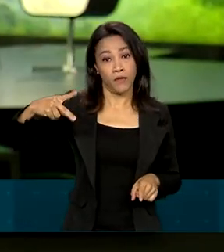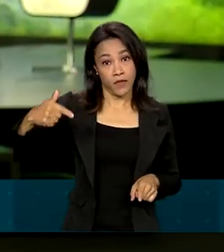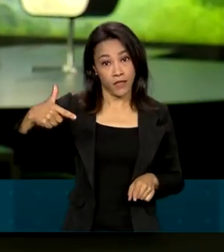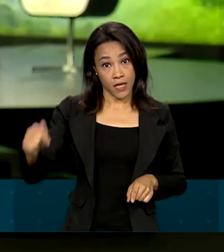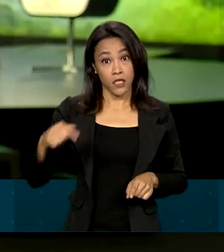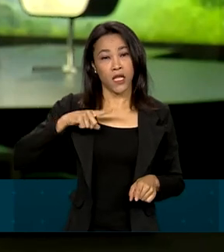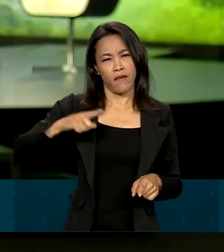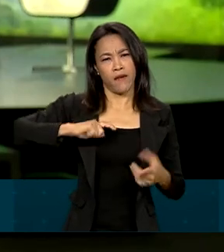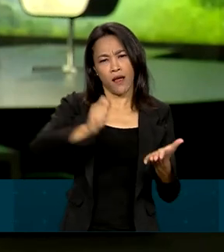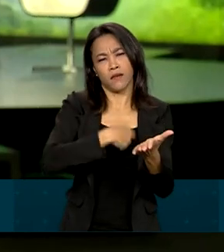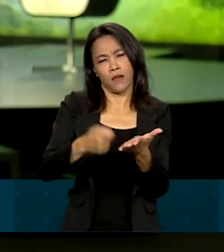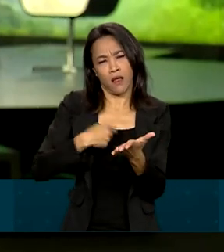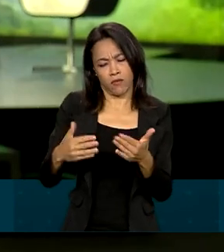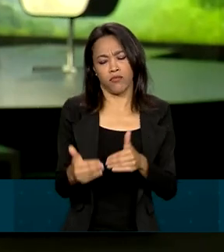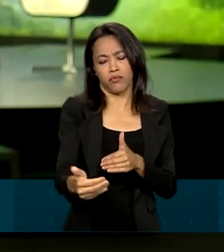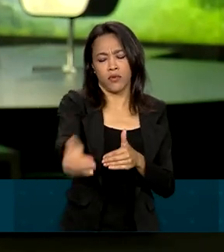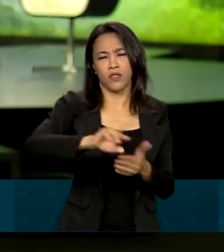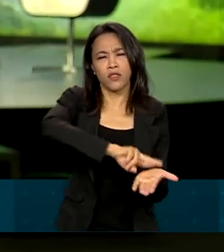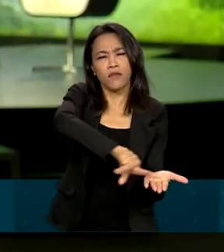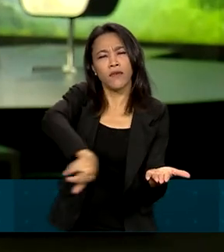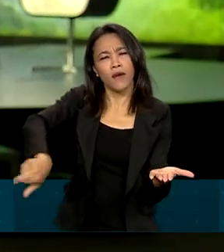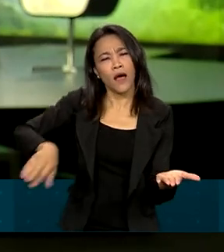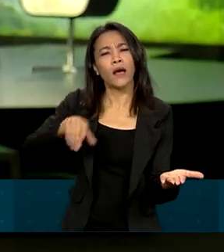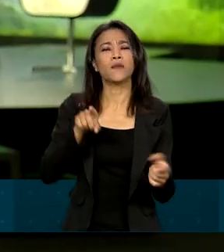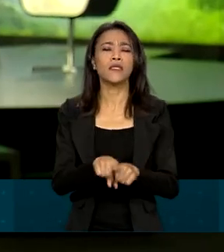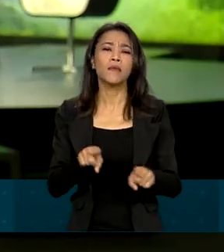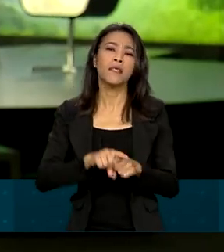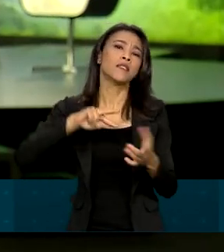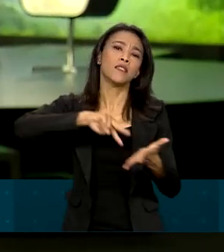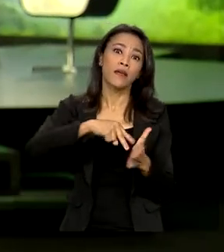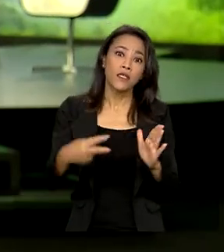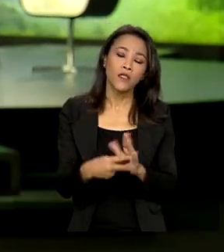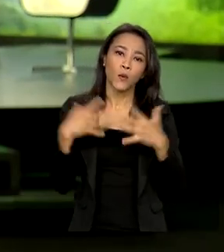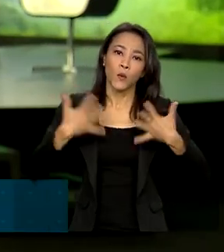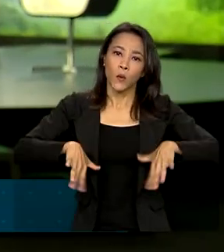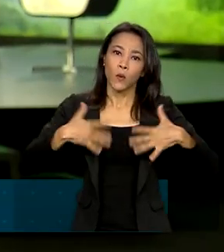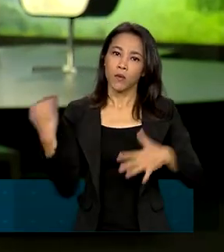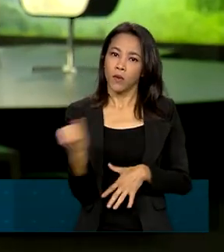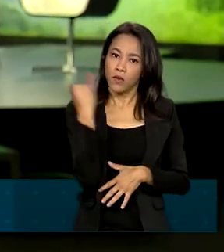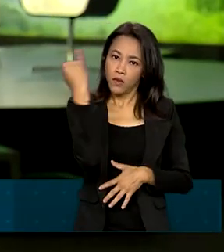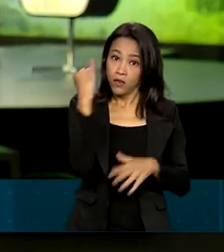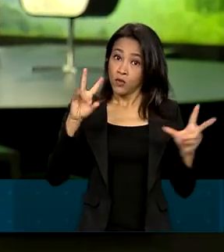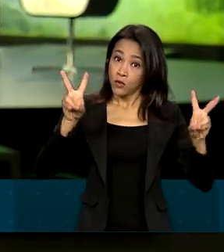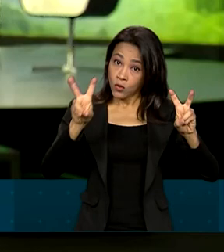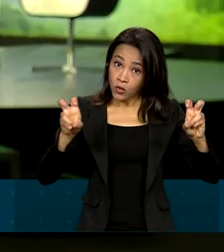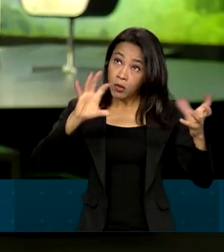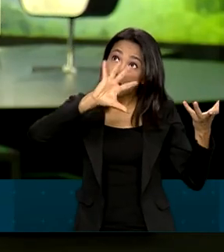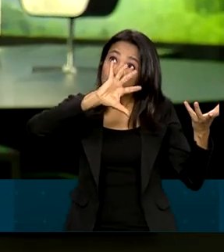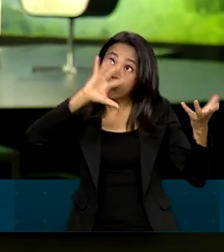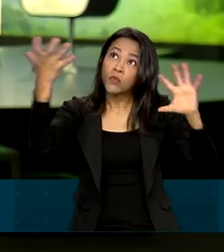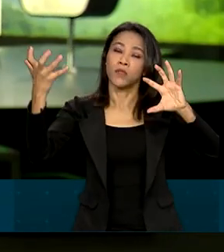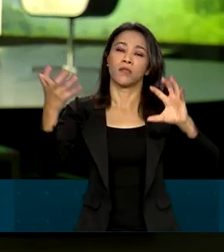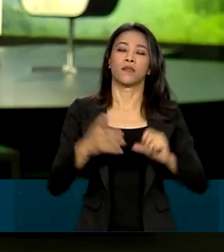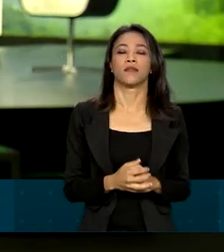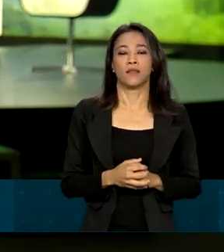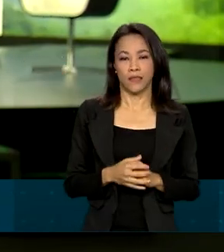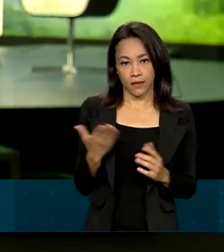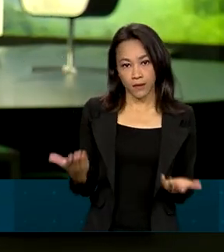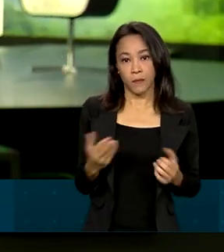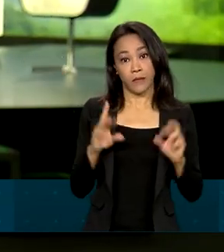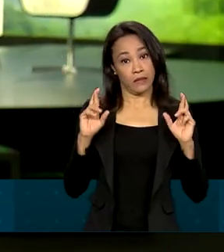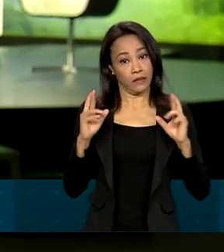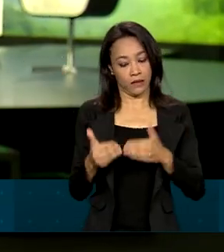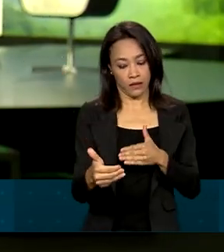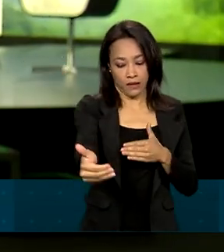assinatura de vários acordos e de mudanças mais significativas para o futuro do mundo em relação às mudanças climáticas. A previsão é que o